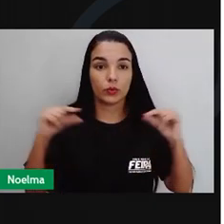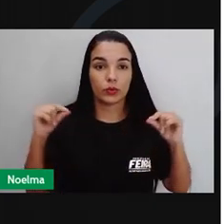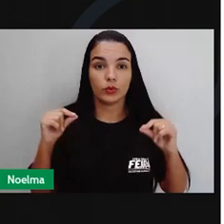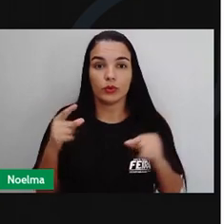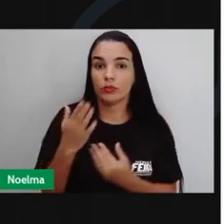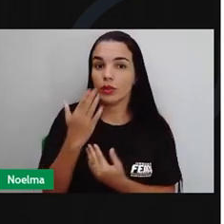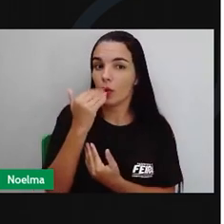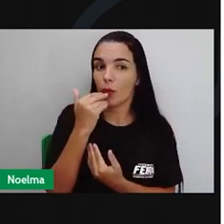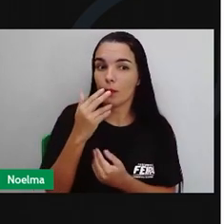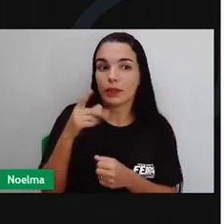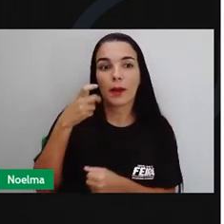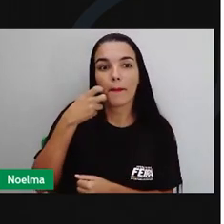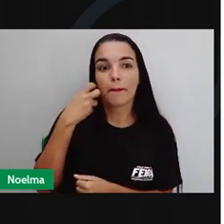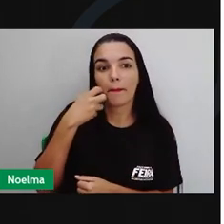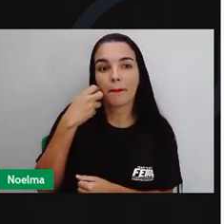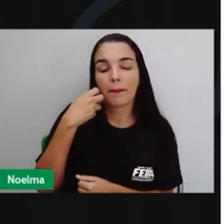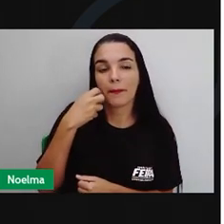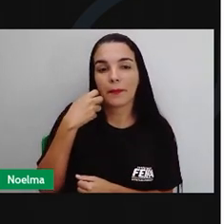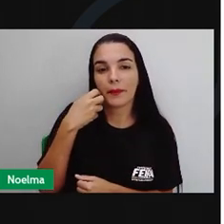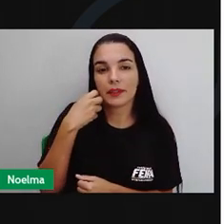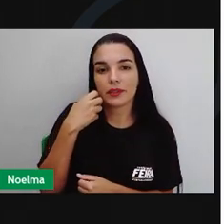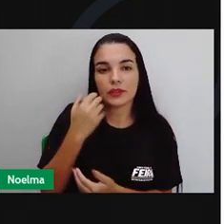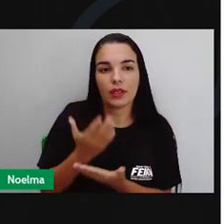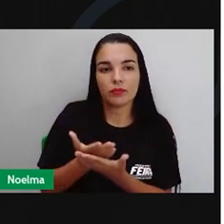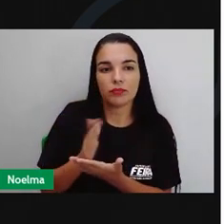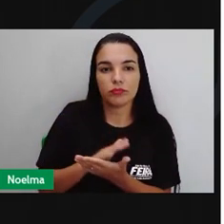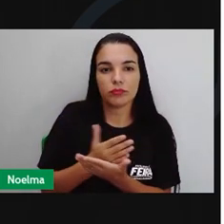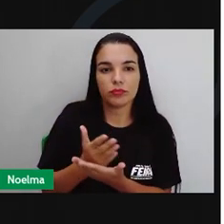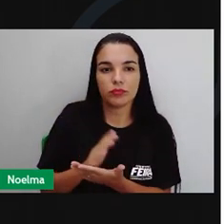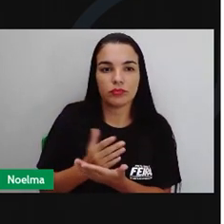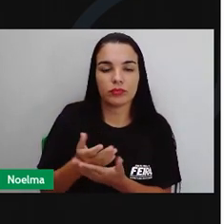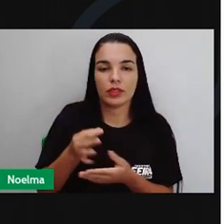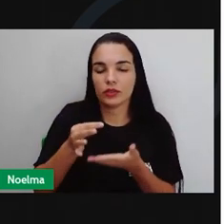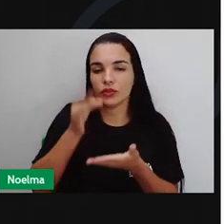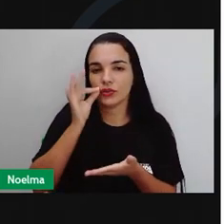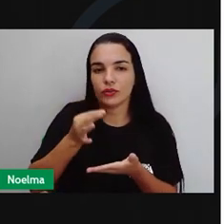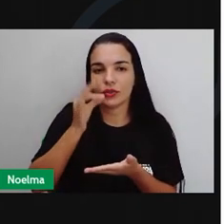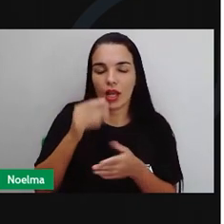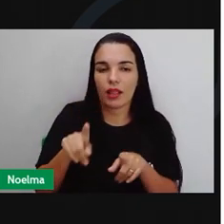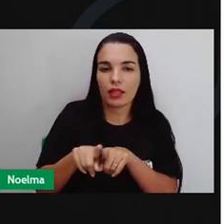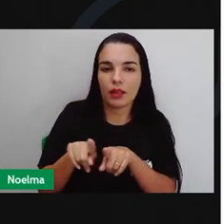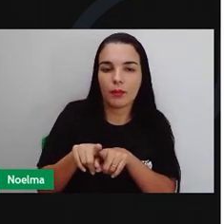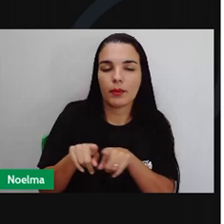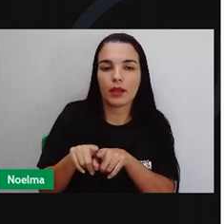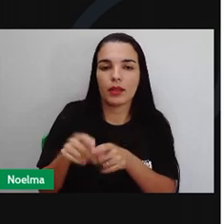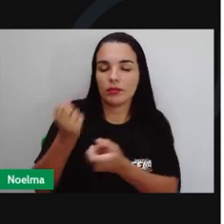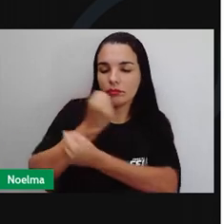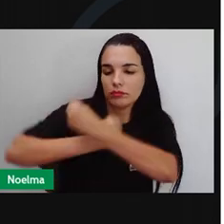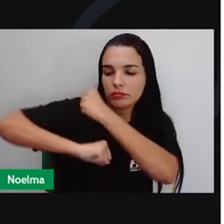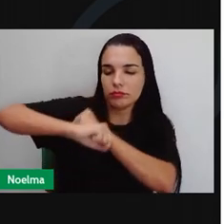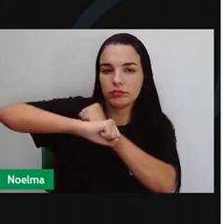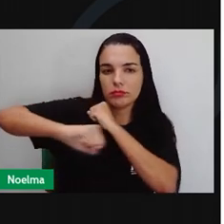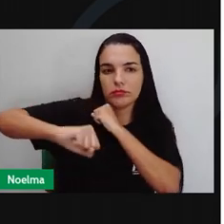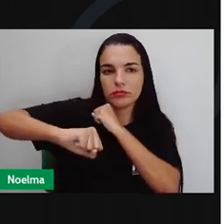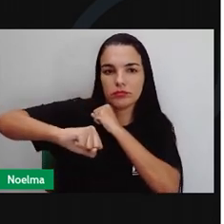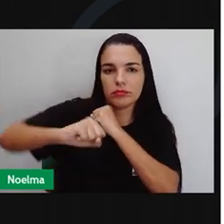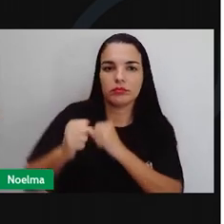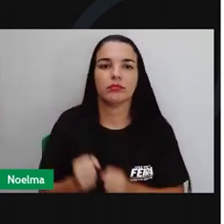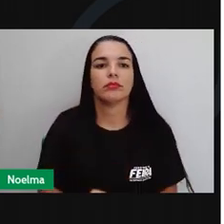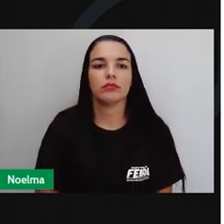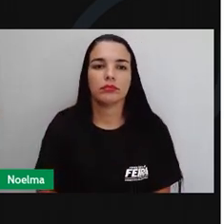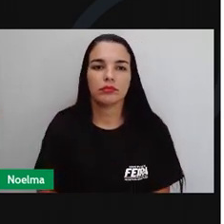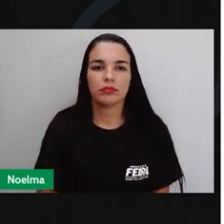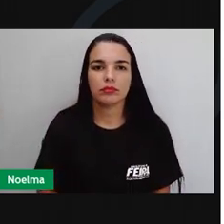sushi e o sashimi, peixe cruz e chás. A prática de artes marciais como judô e karatê também são